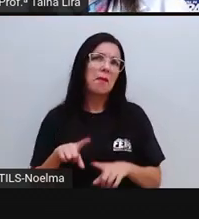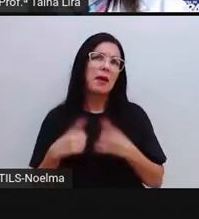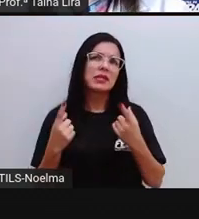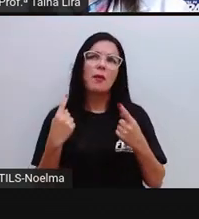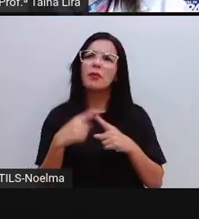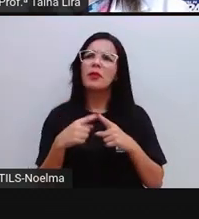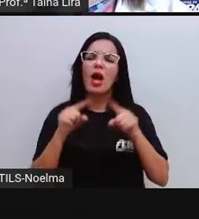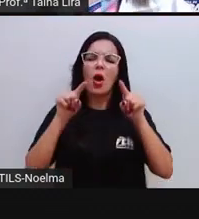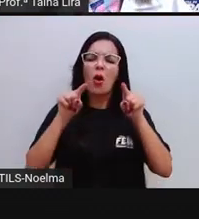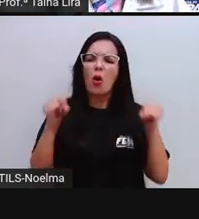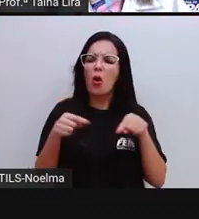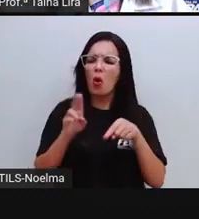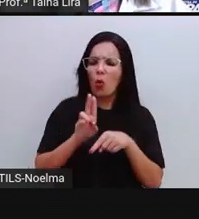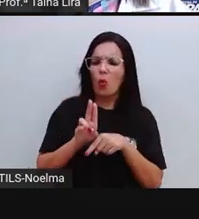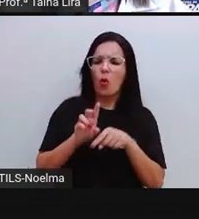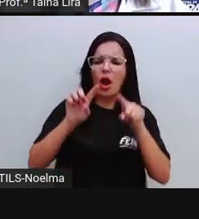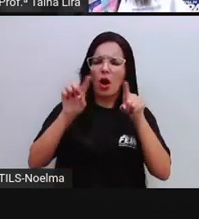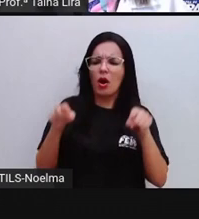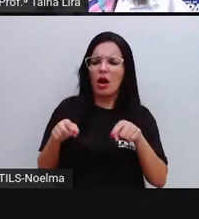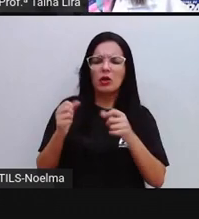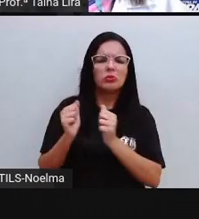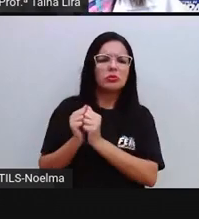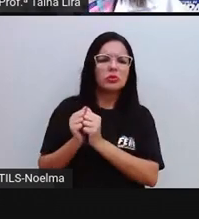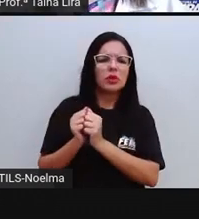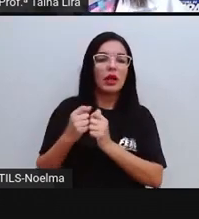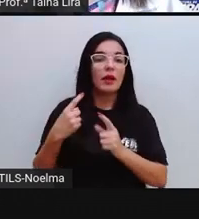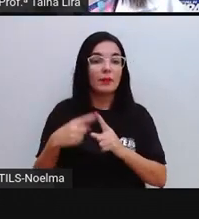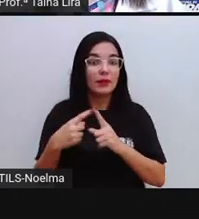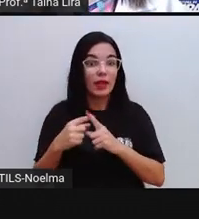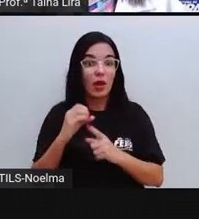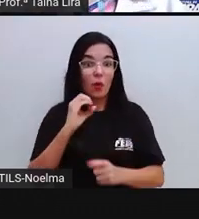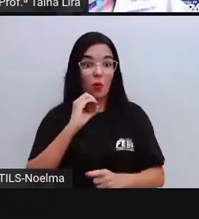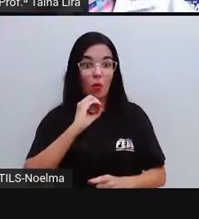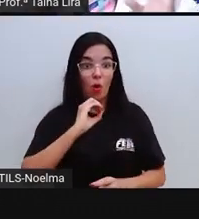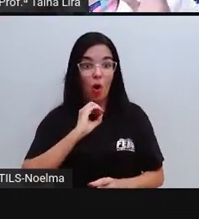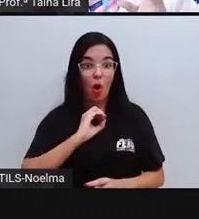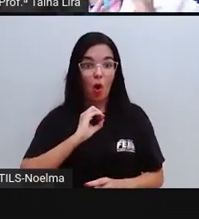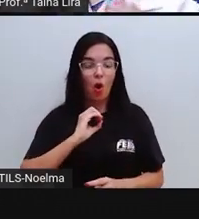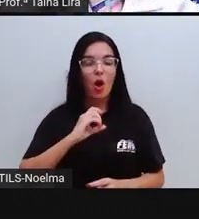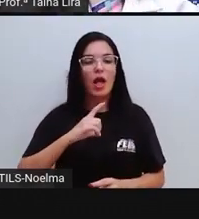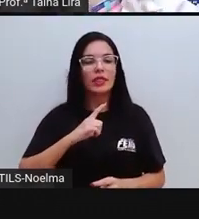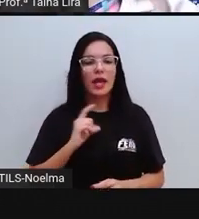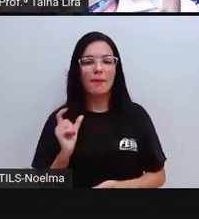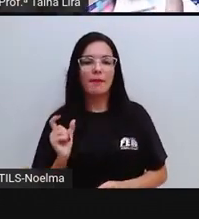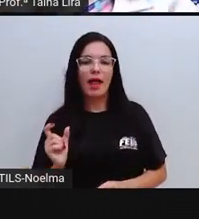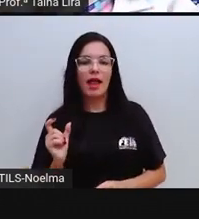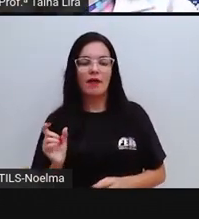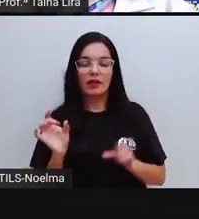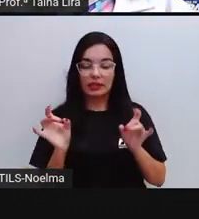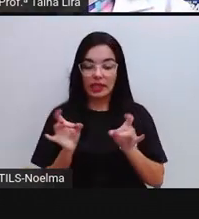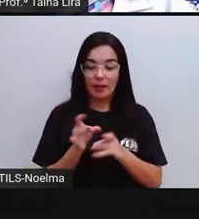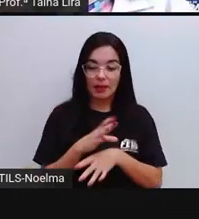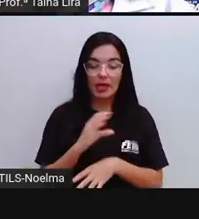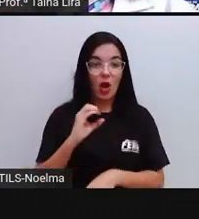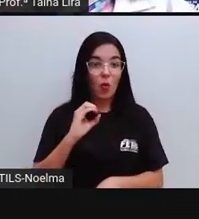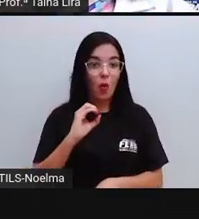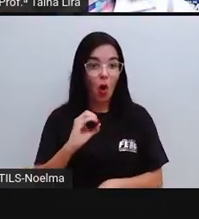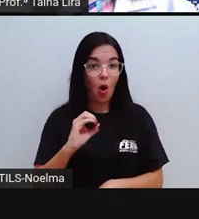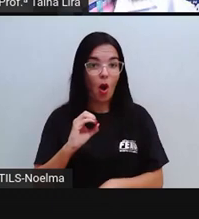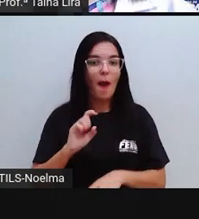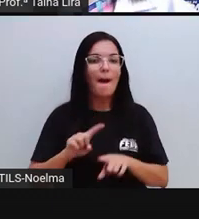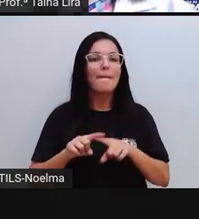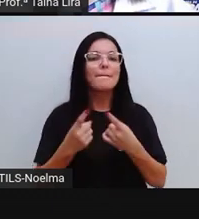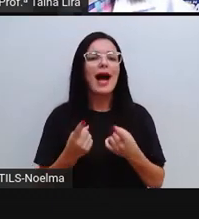entendi, porque tem esse U ali de junto, porque esse O aqui, essas palavrinhas, são palavrinhas que terminam ali com a letra O,